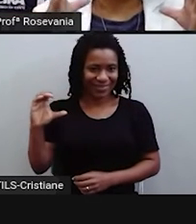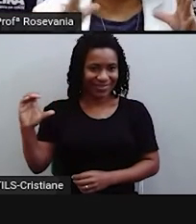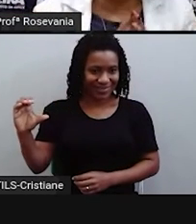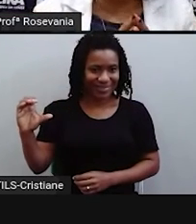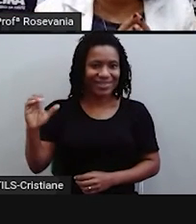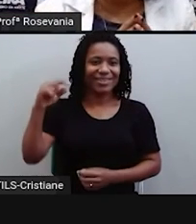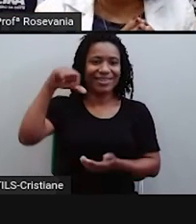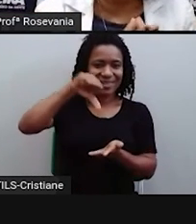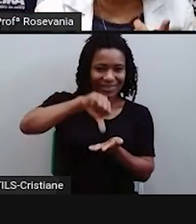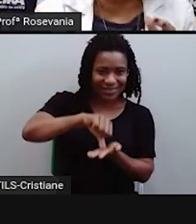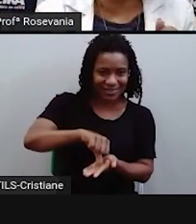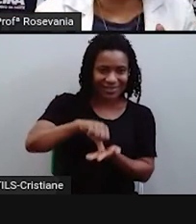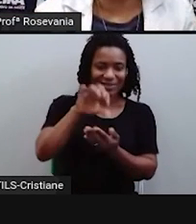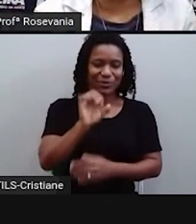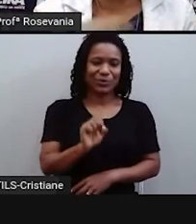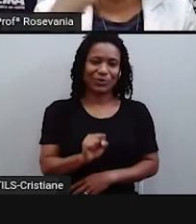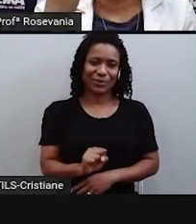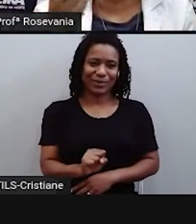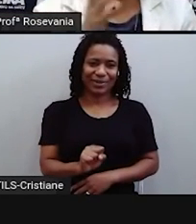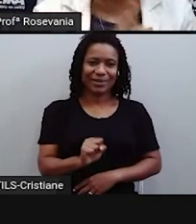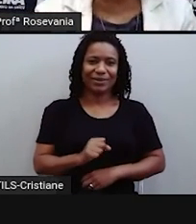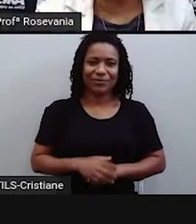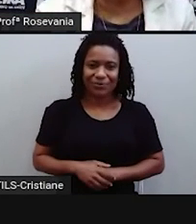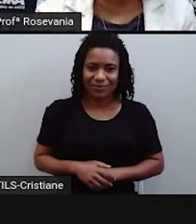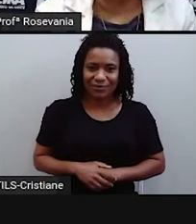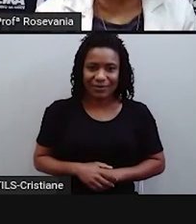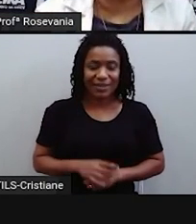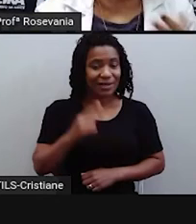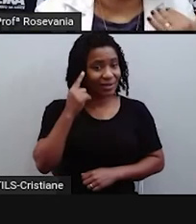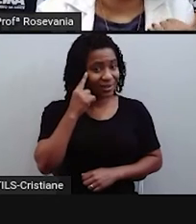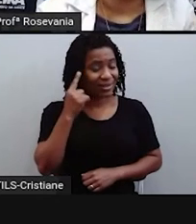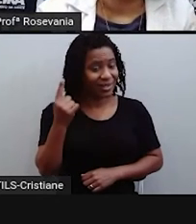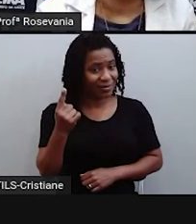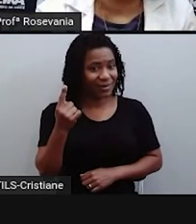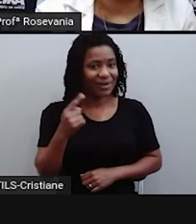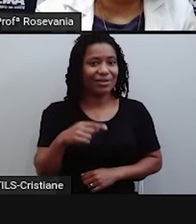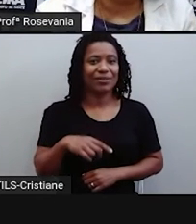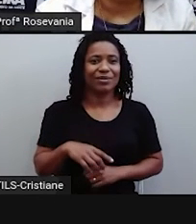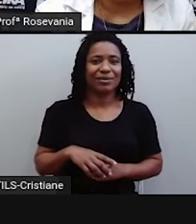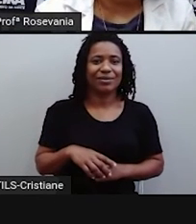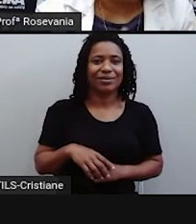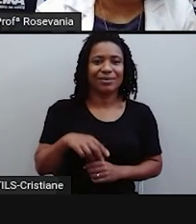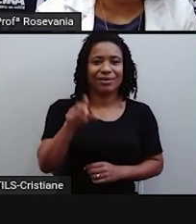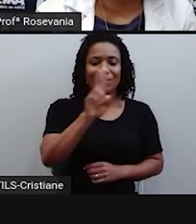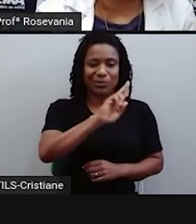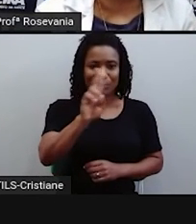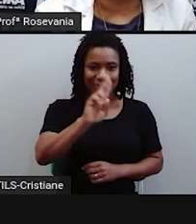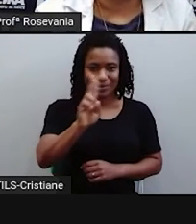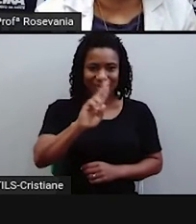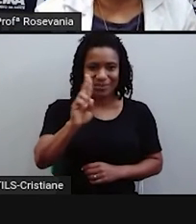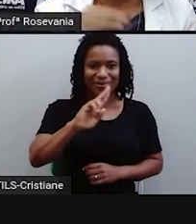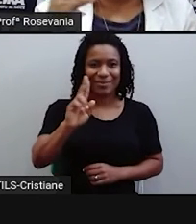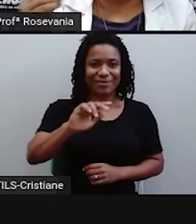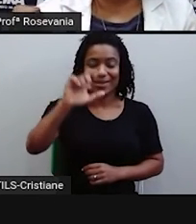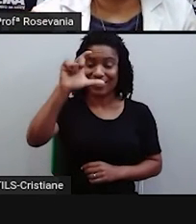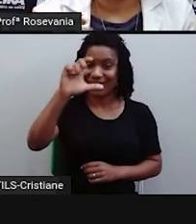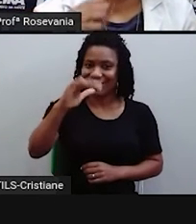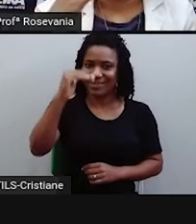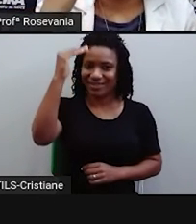Pra dar uma dica pra vocês memorizarem, os nomes menores ficam em cima e os nomes maiores ficam embaixo.